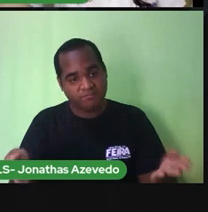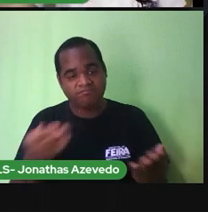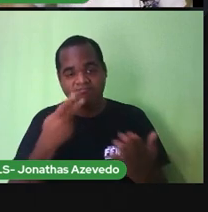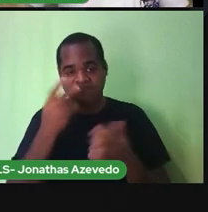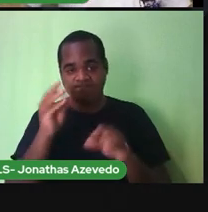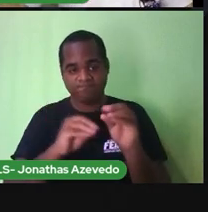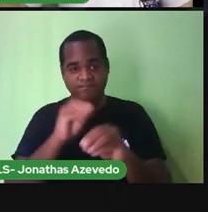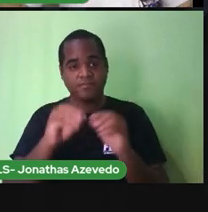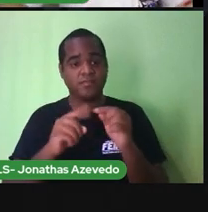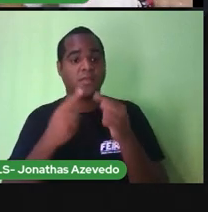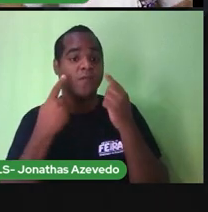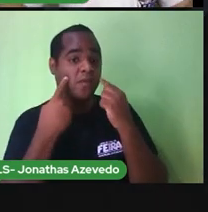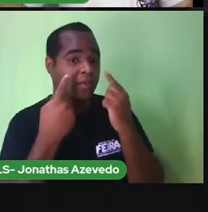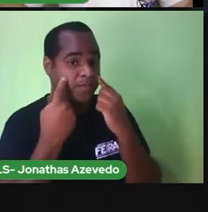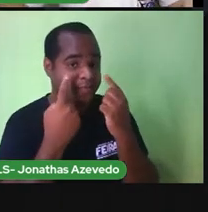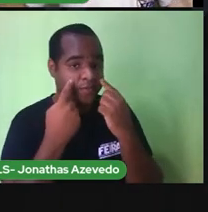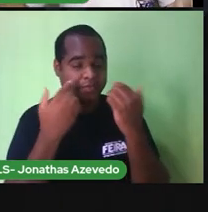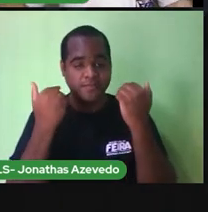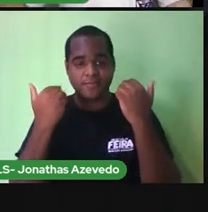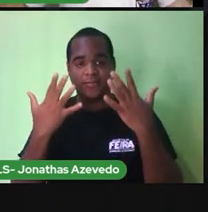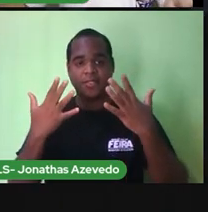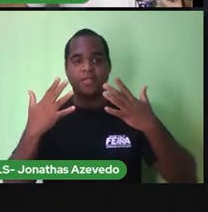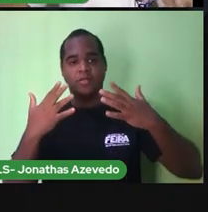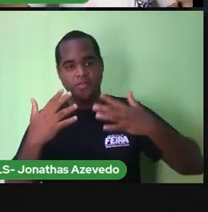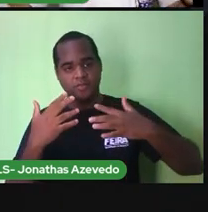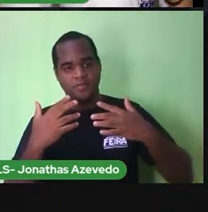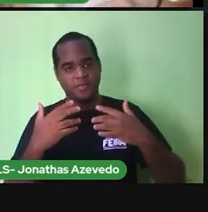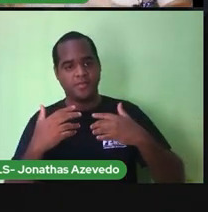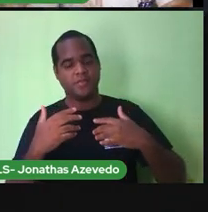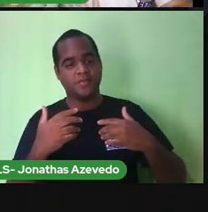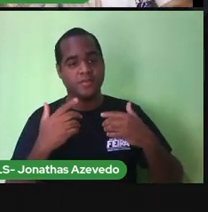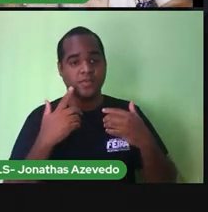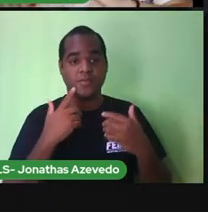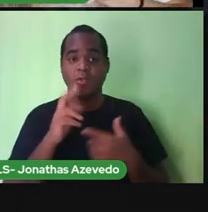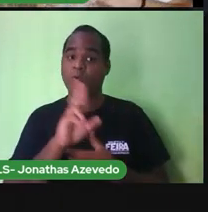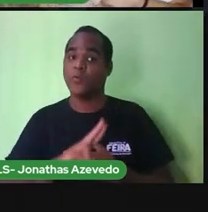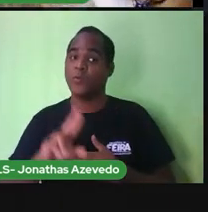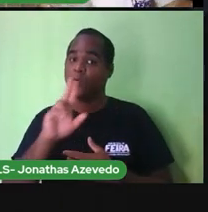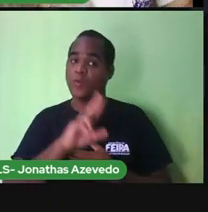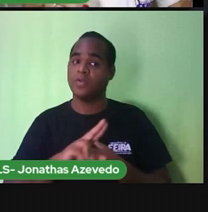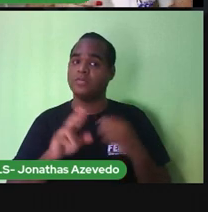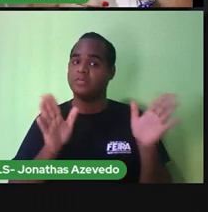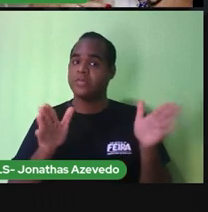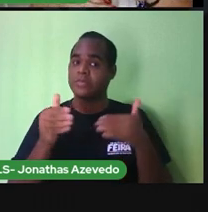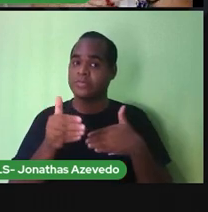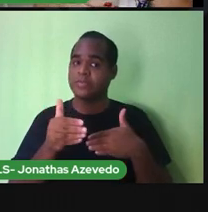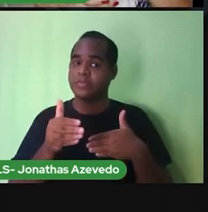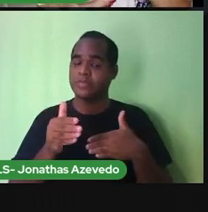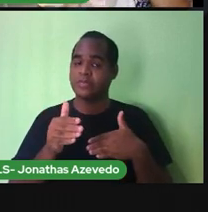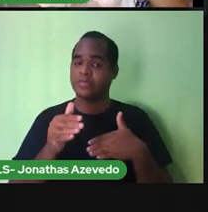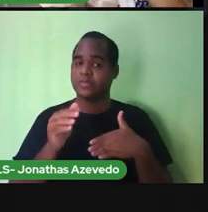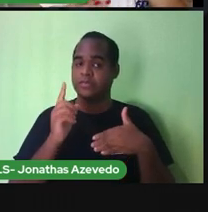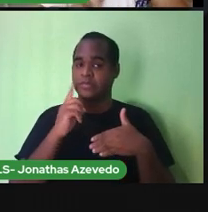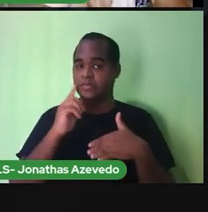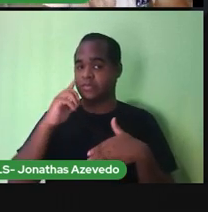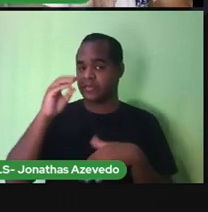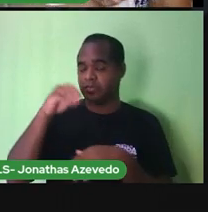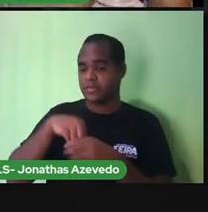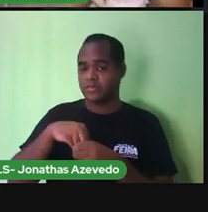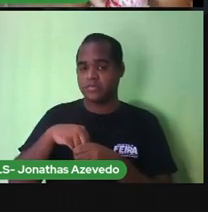eu vou mostrar o que está sendo mais utilizado ultimamente. A pró não estava dentro da caixa porque se fica aqui em cima da nossa mesa, ok?